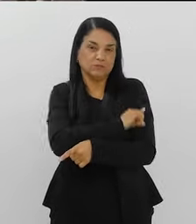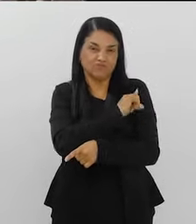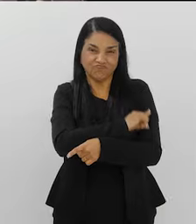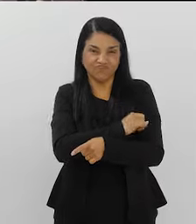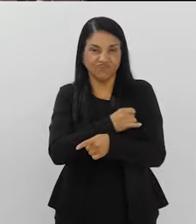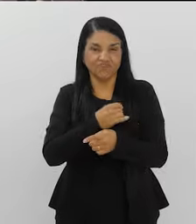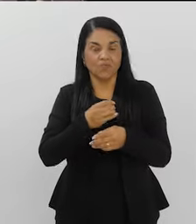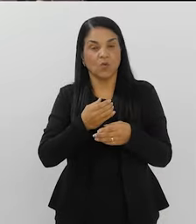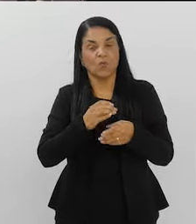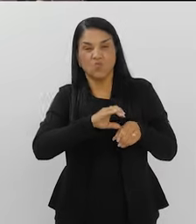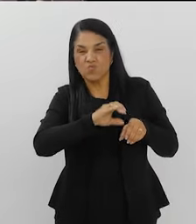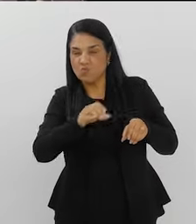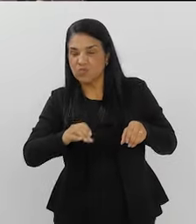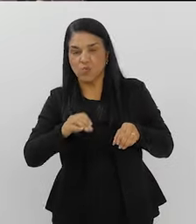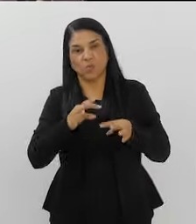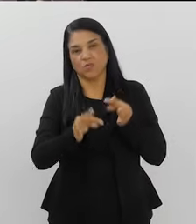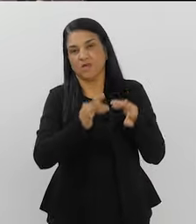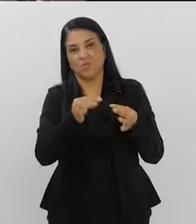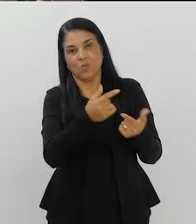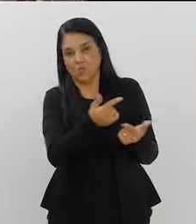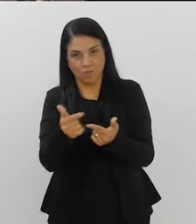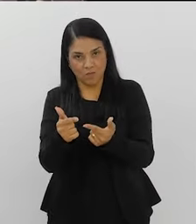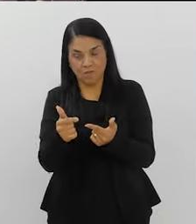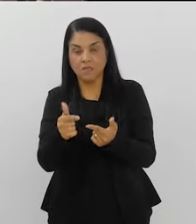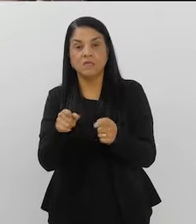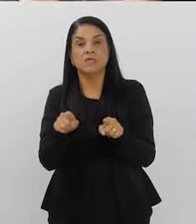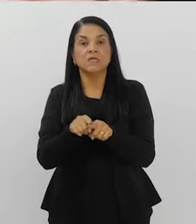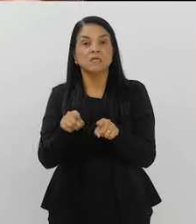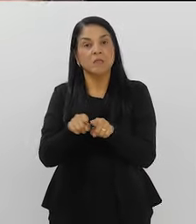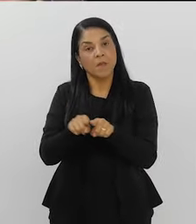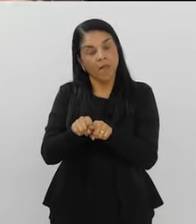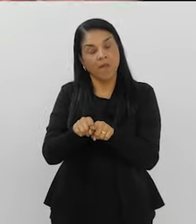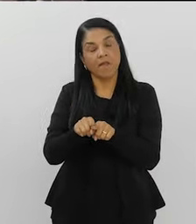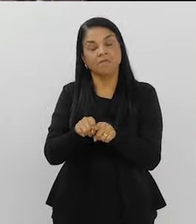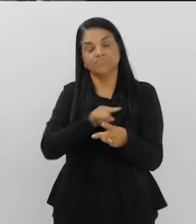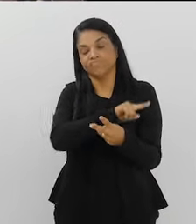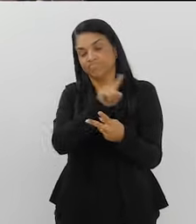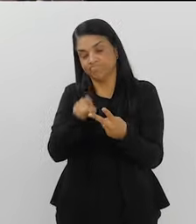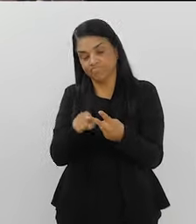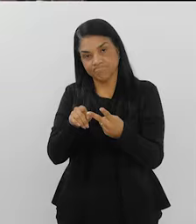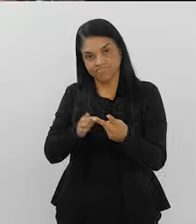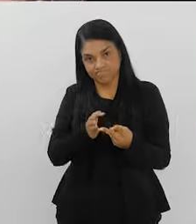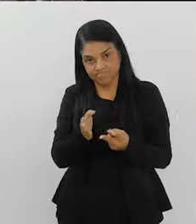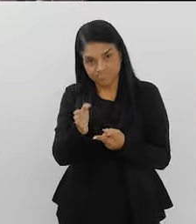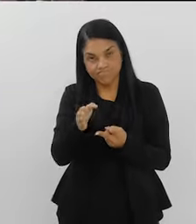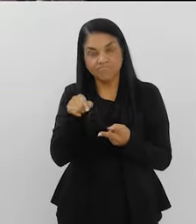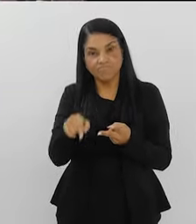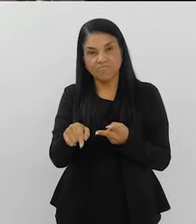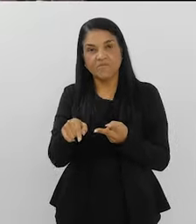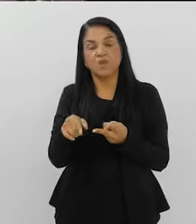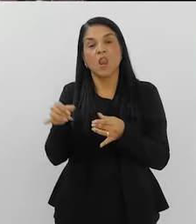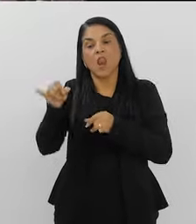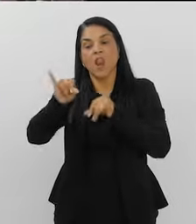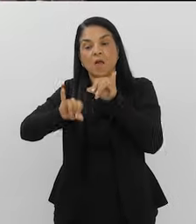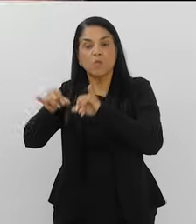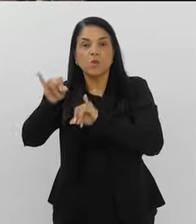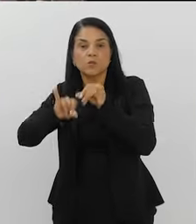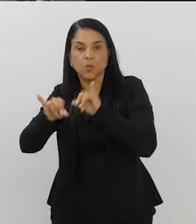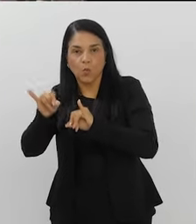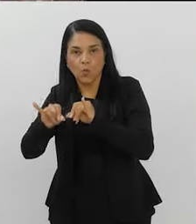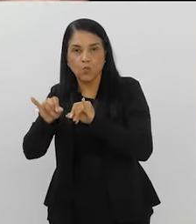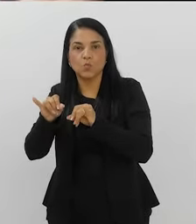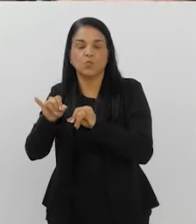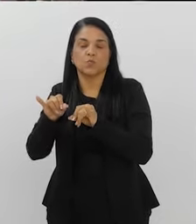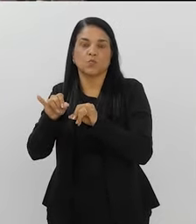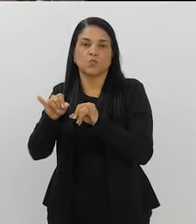são satisfatórios. E também a manipulação, os laboratórios que recebem a droga que vão manipular para a